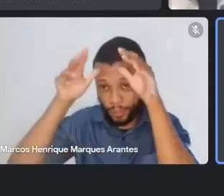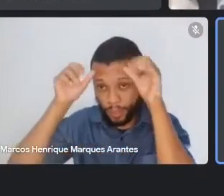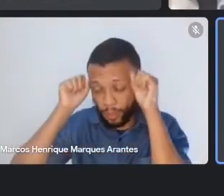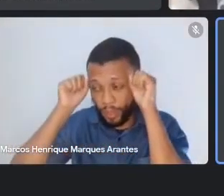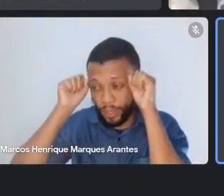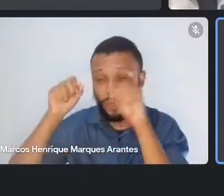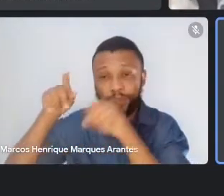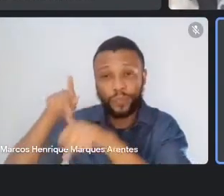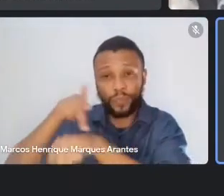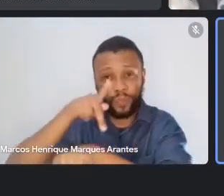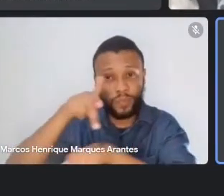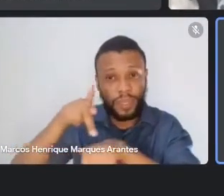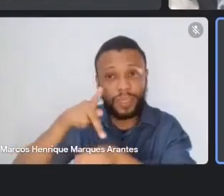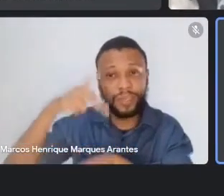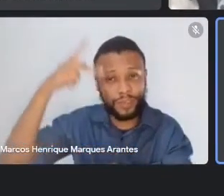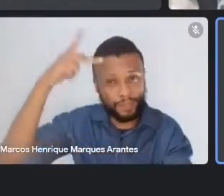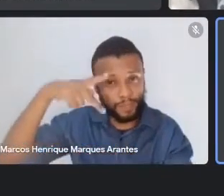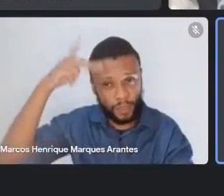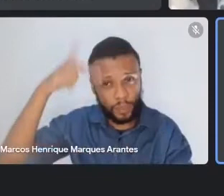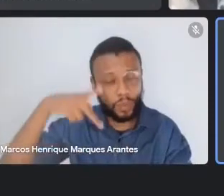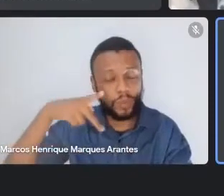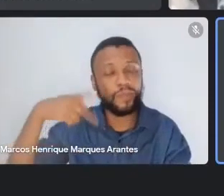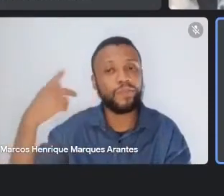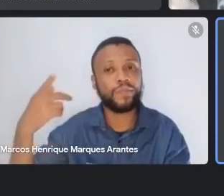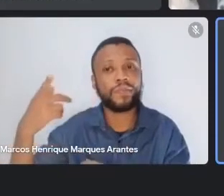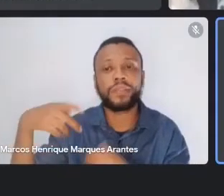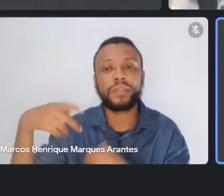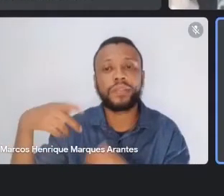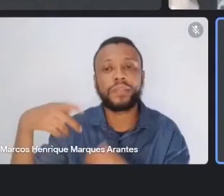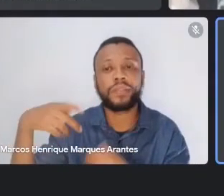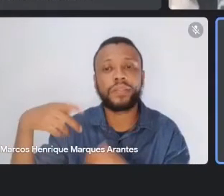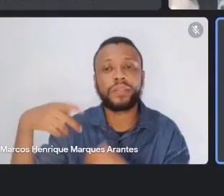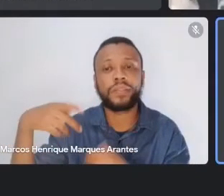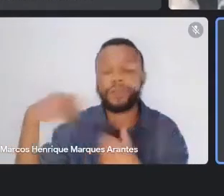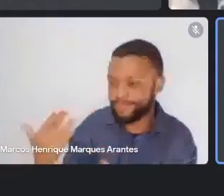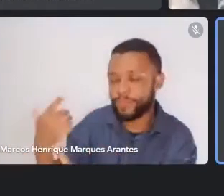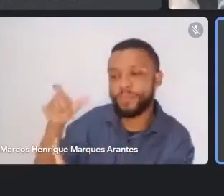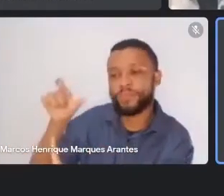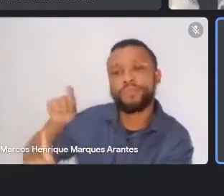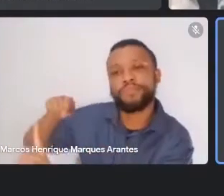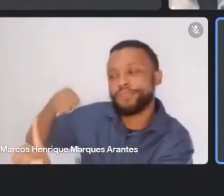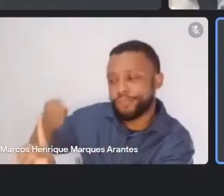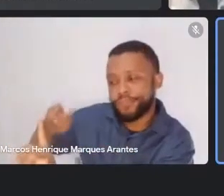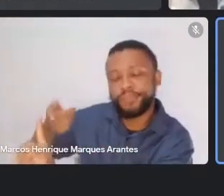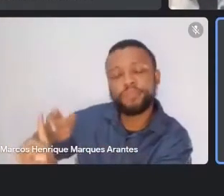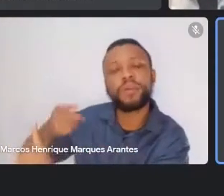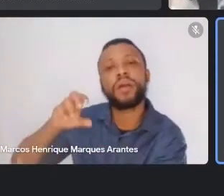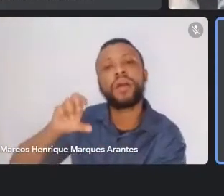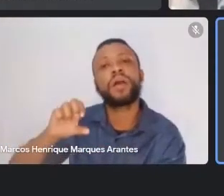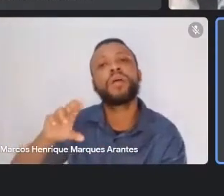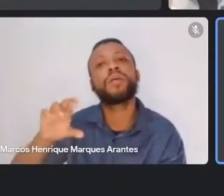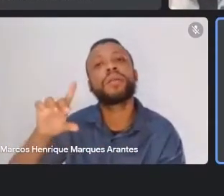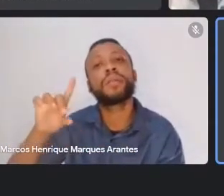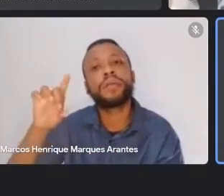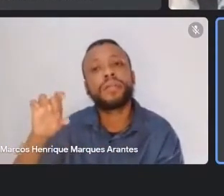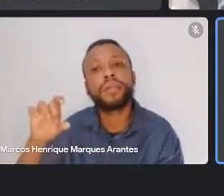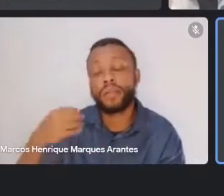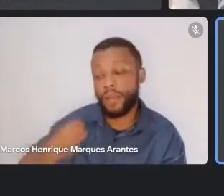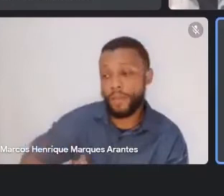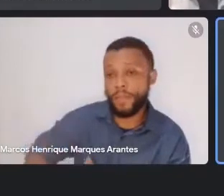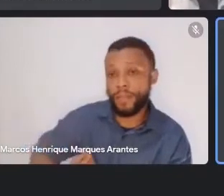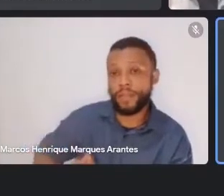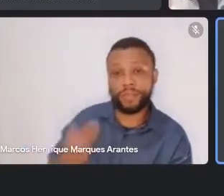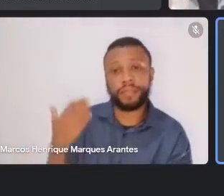deve-se muito a Euclides e também ao Pelarmino de Mendonça, no sentido da fixação